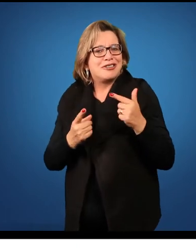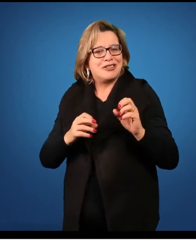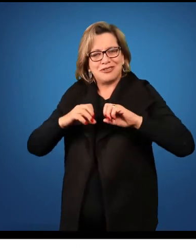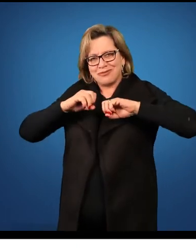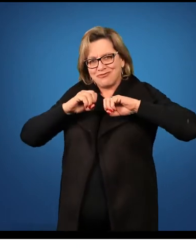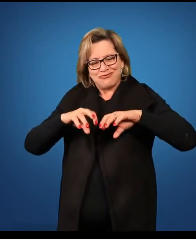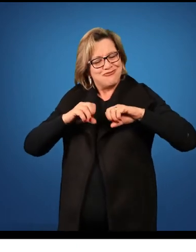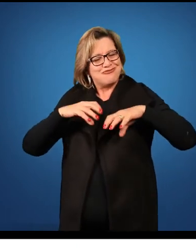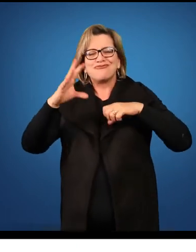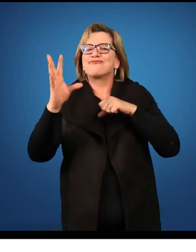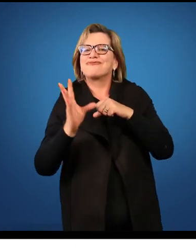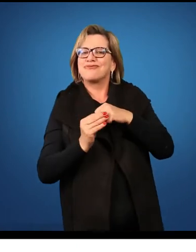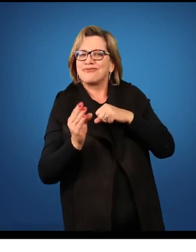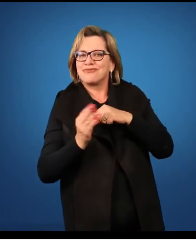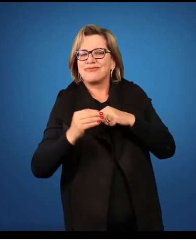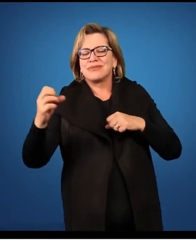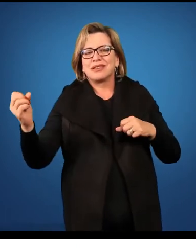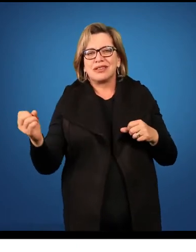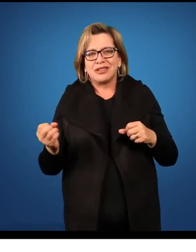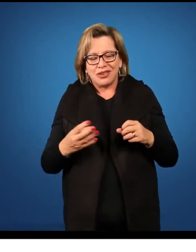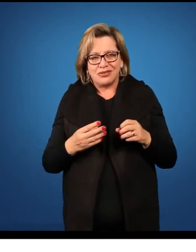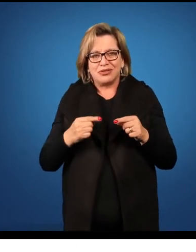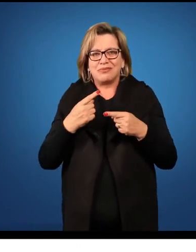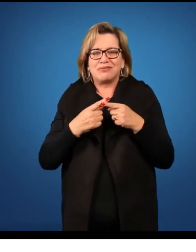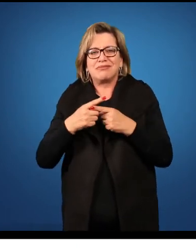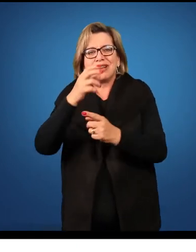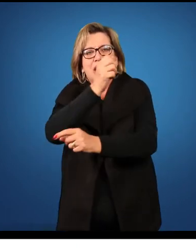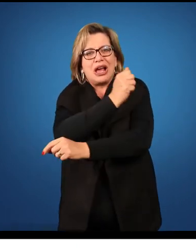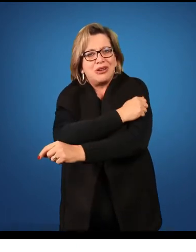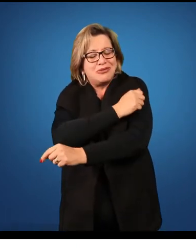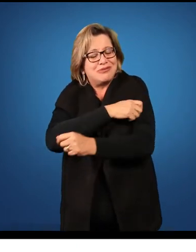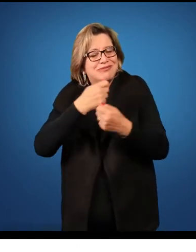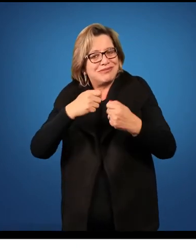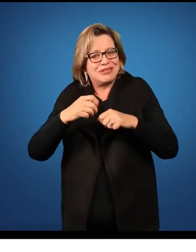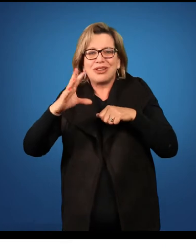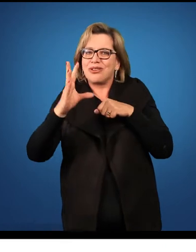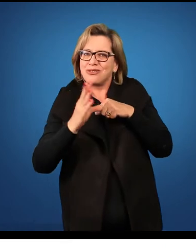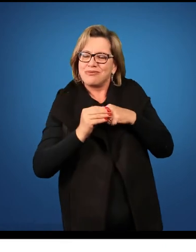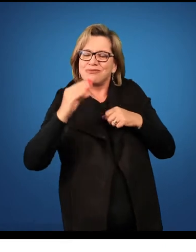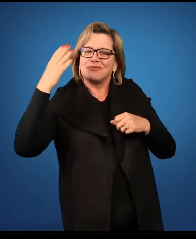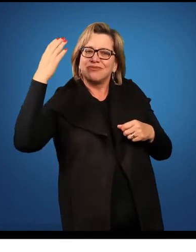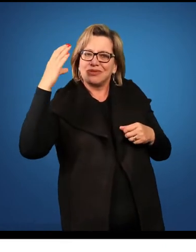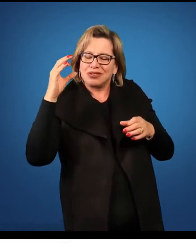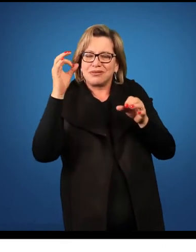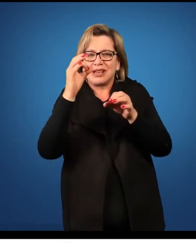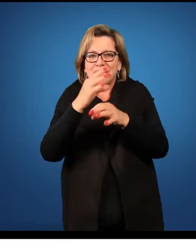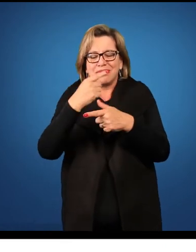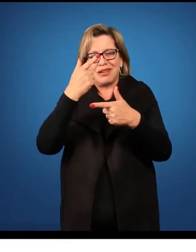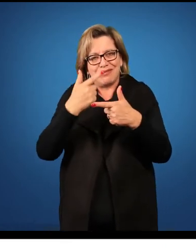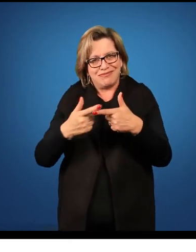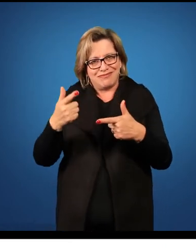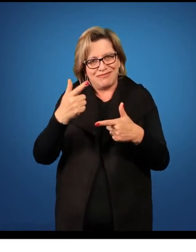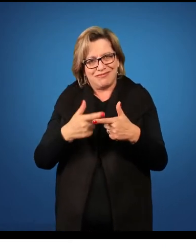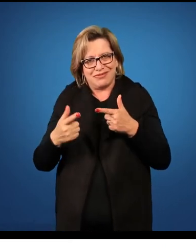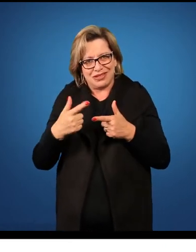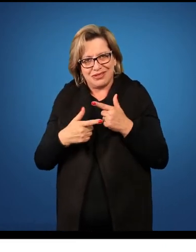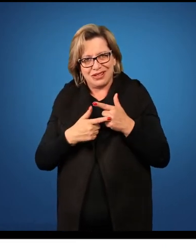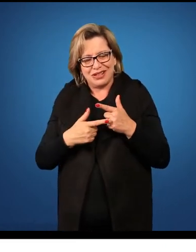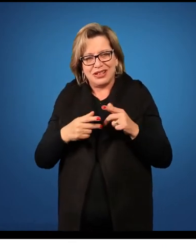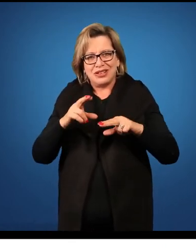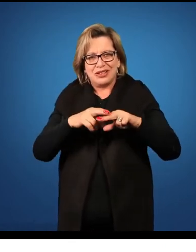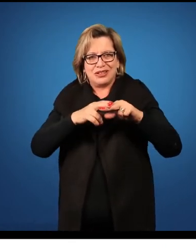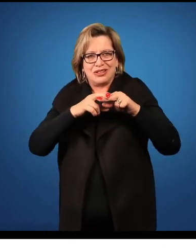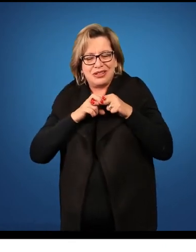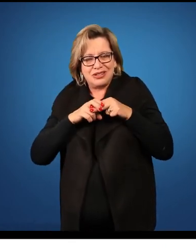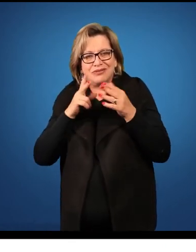então, os alunos, eles vão necessitar de conhecimento científico para resolver esse problema. Então, desse modo, eu vou ter